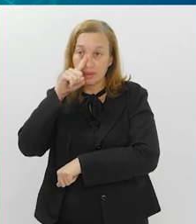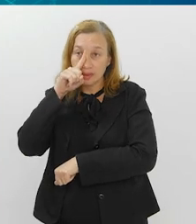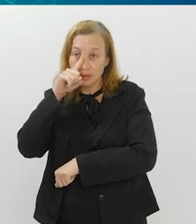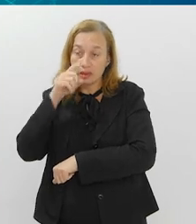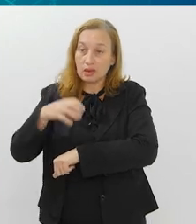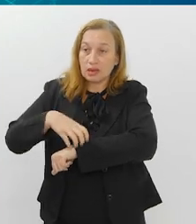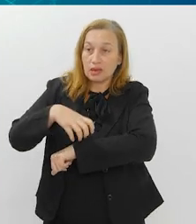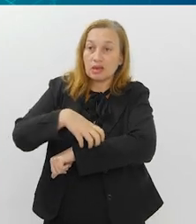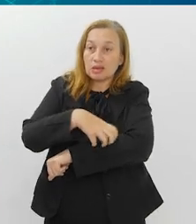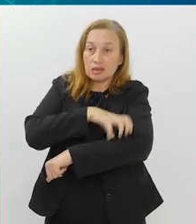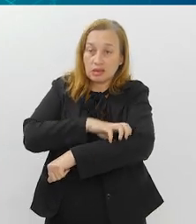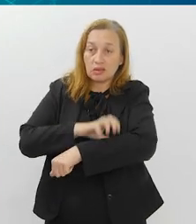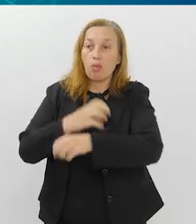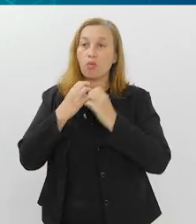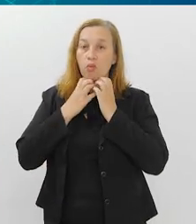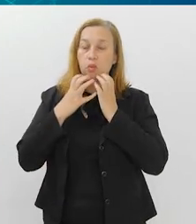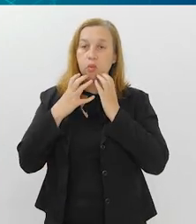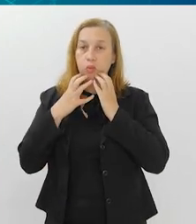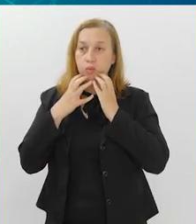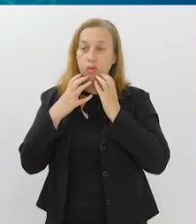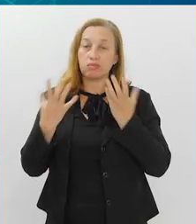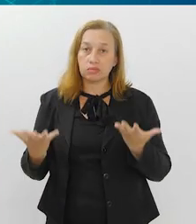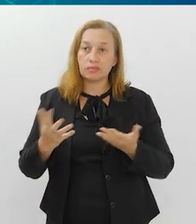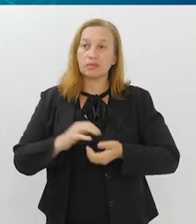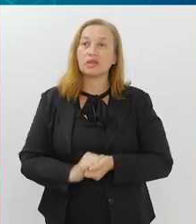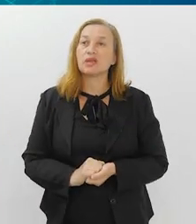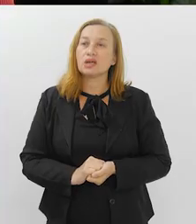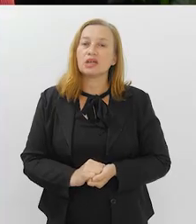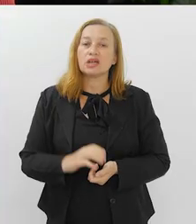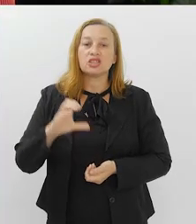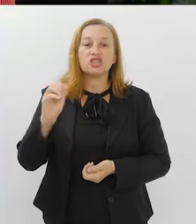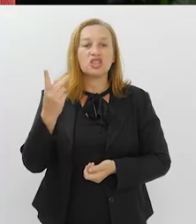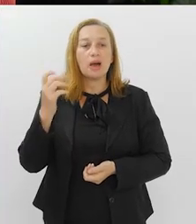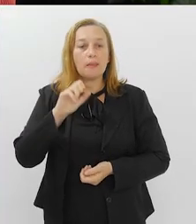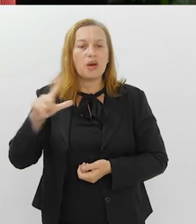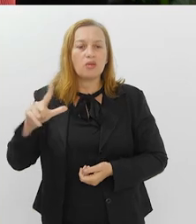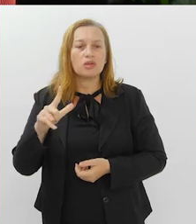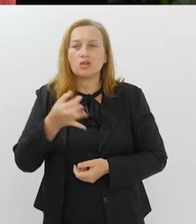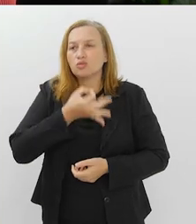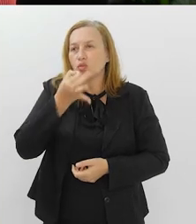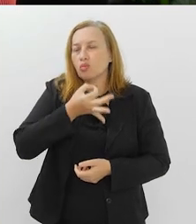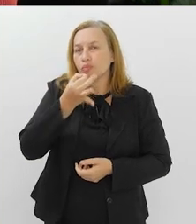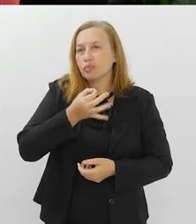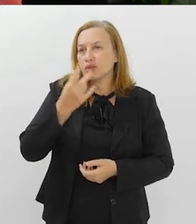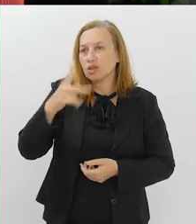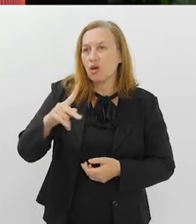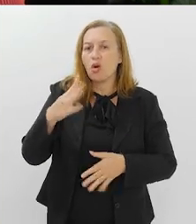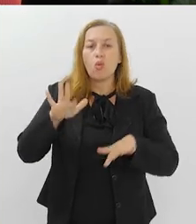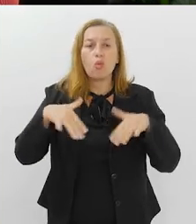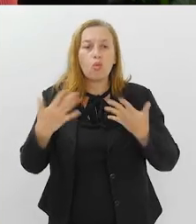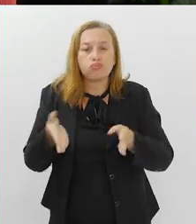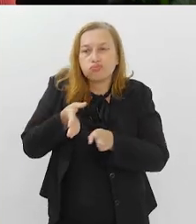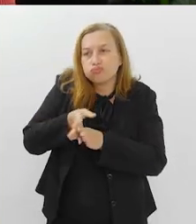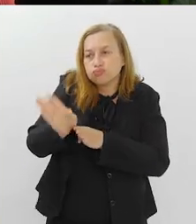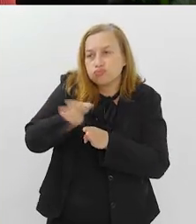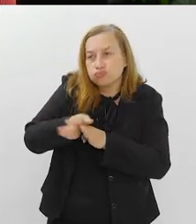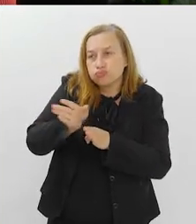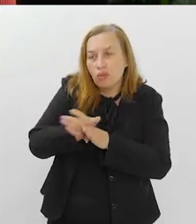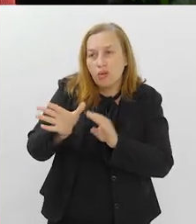para sarampo e coqueluche. E, Chábel, na sua opinião, quais são as orientações